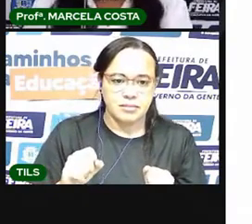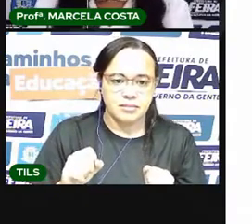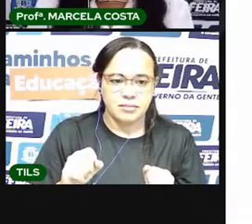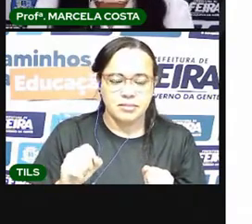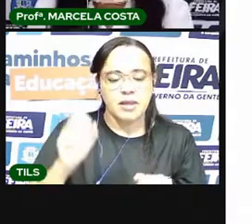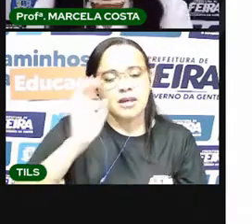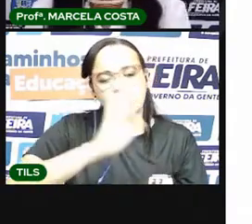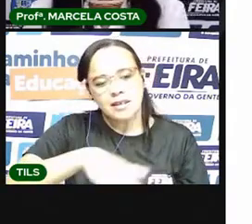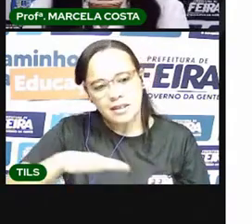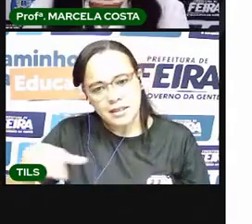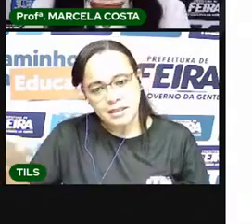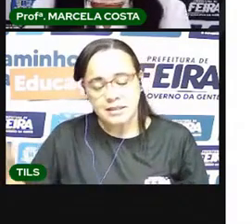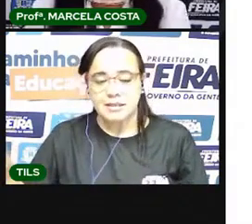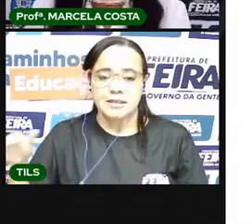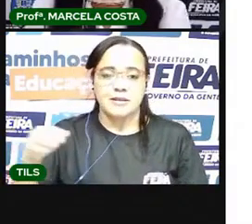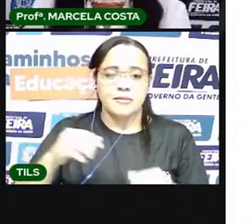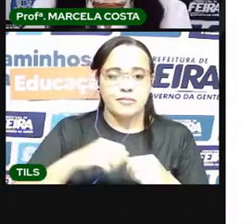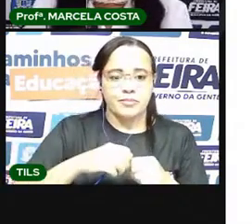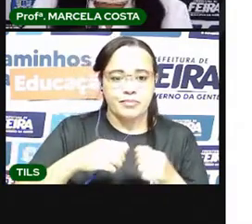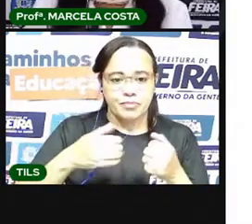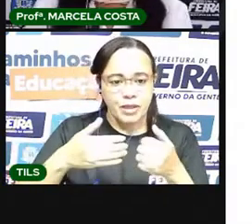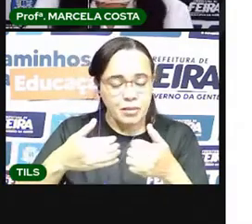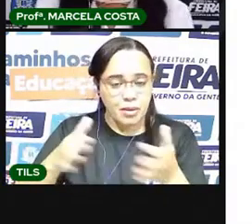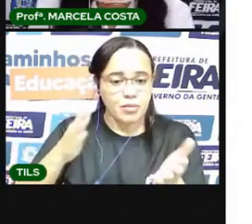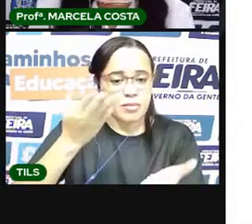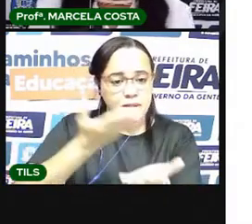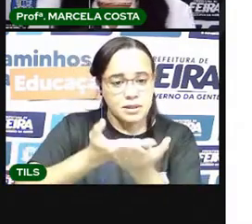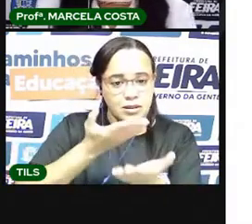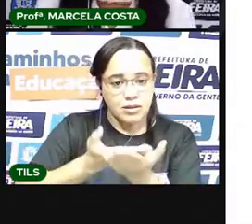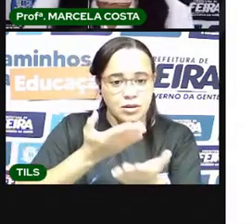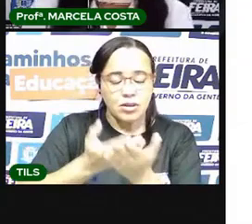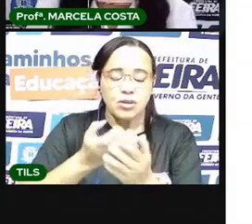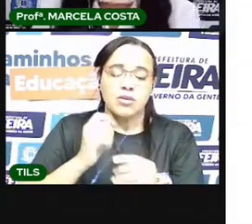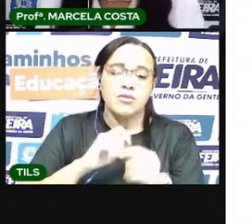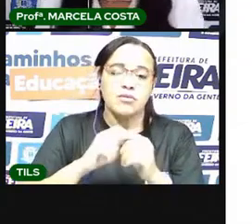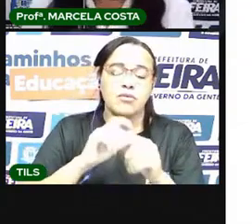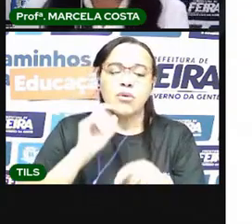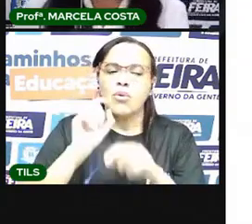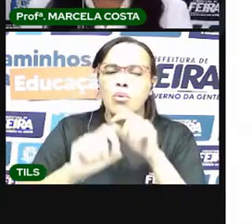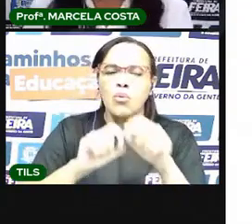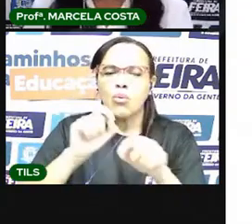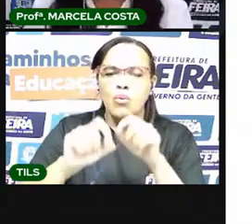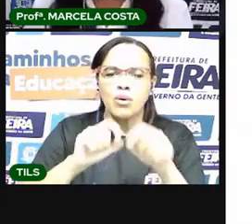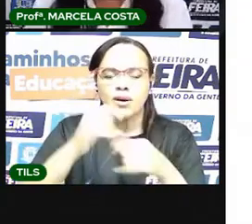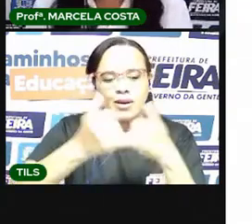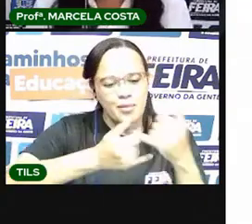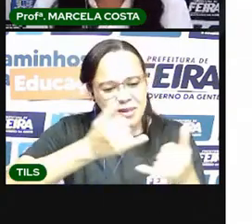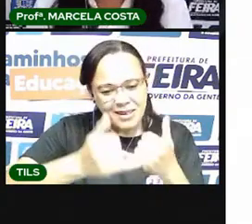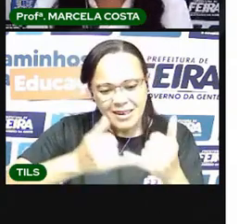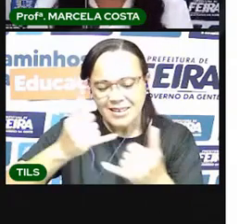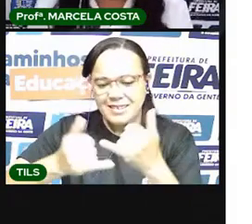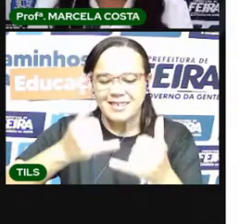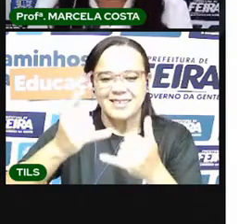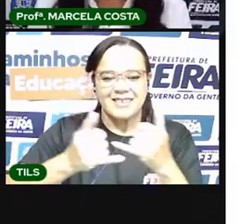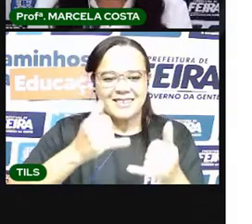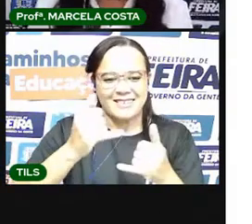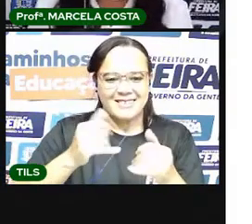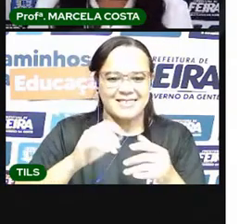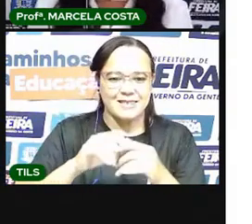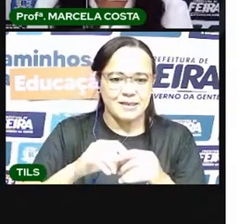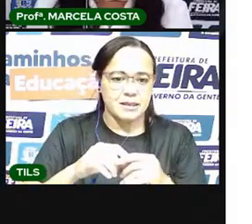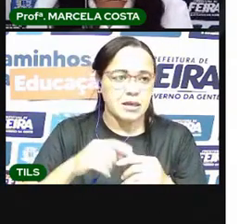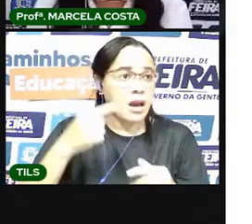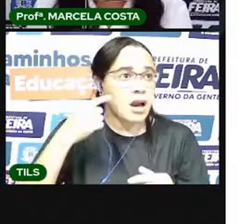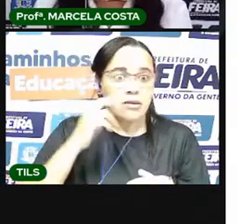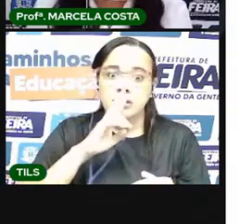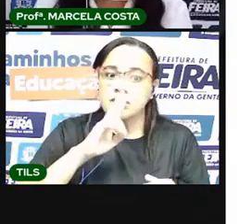Criança, eu vou começar a nossa aula, eu vou fazer um adivinha, vou falar para vocês um adivinha. E aí vocês vão responder